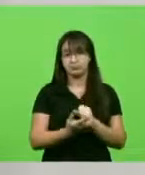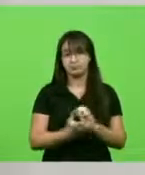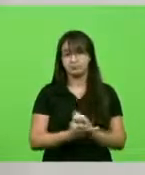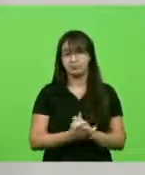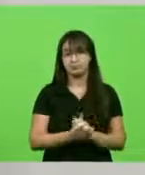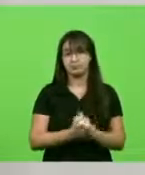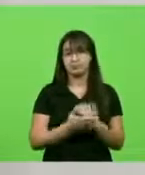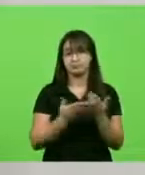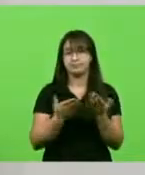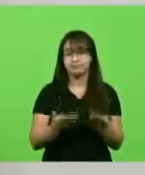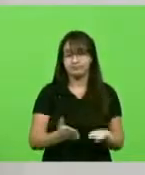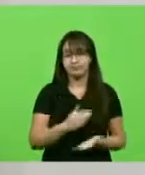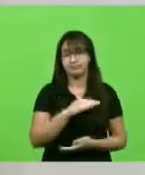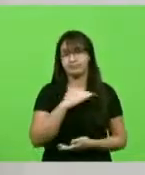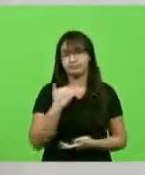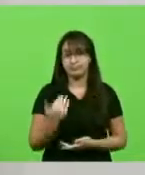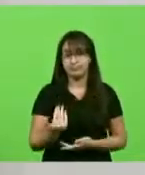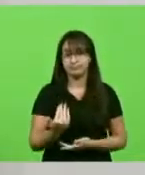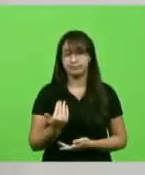perdeu para o Covid-19.